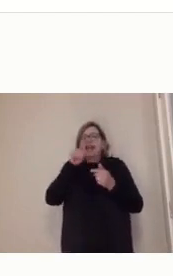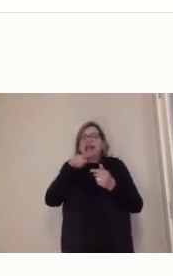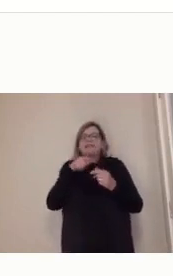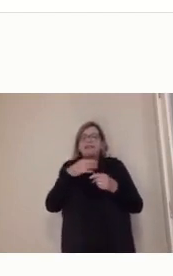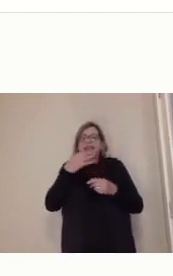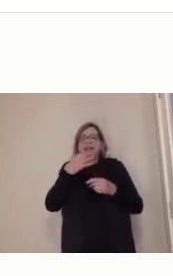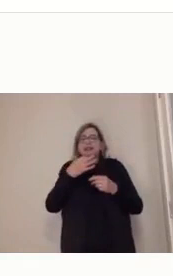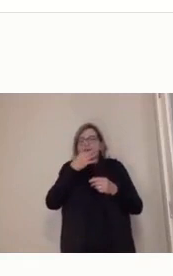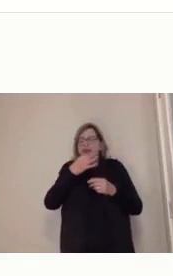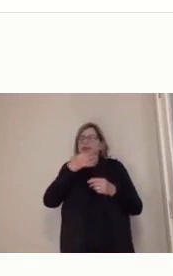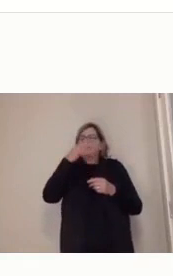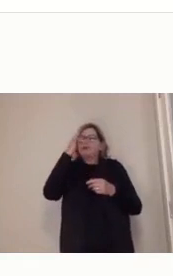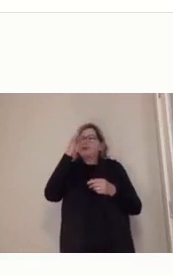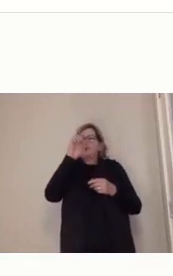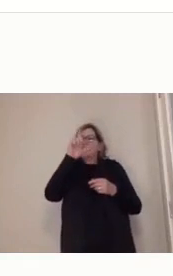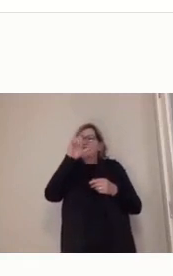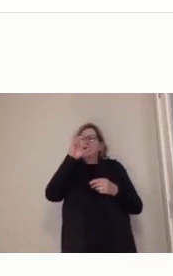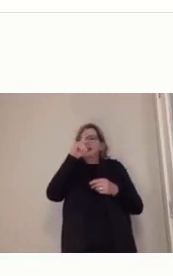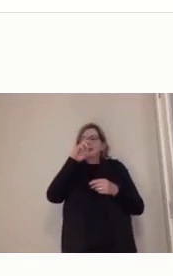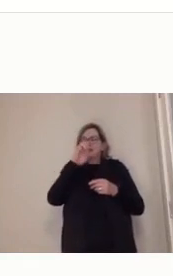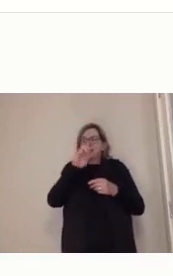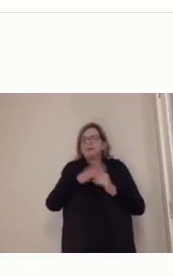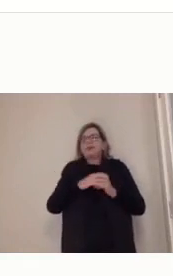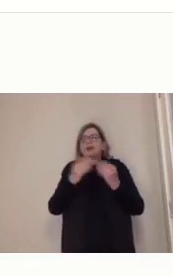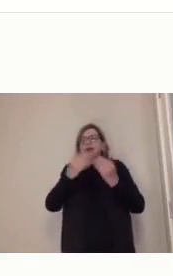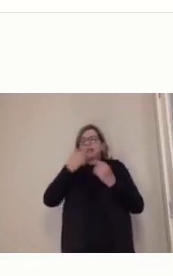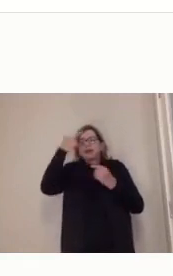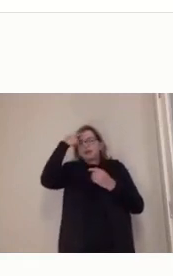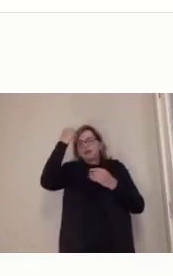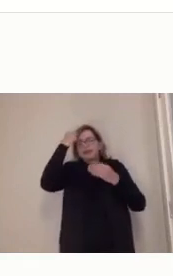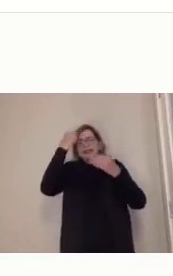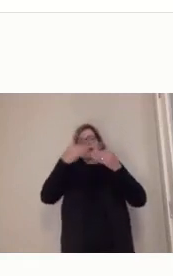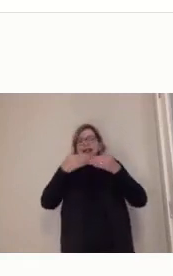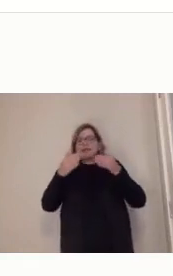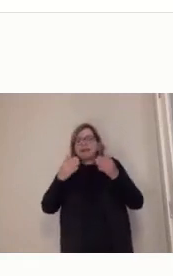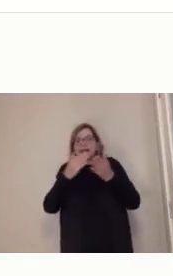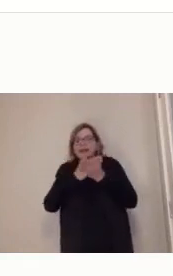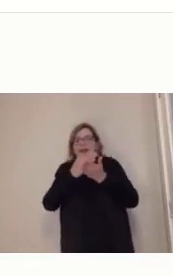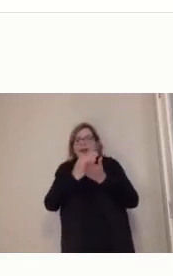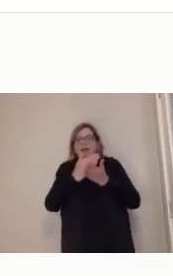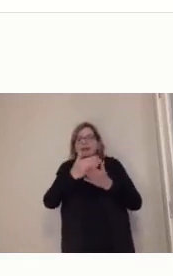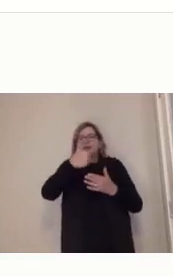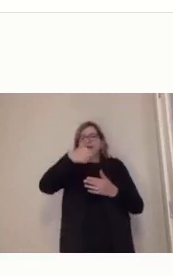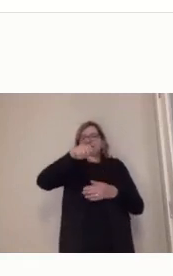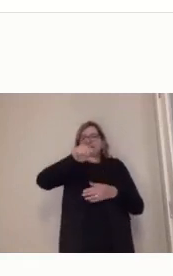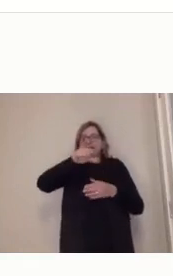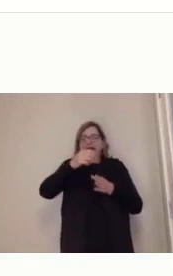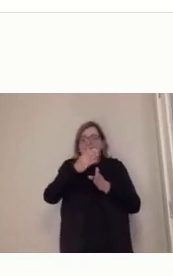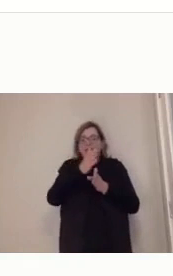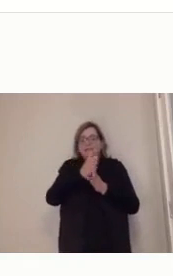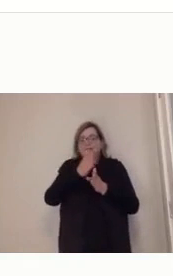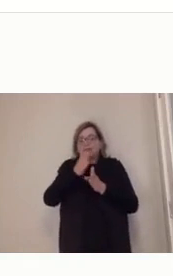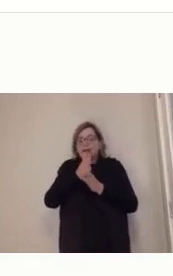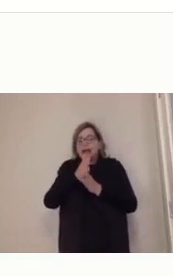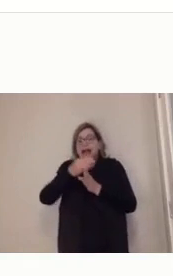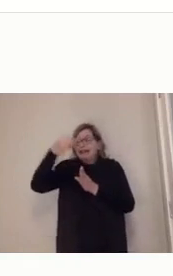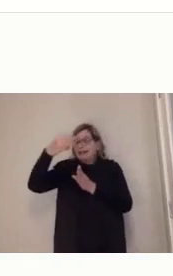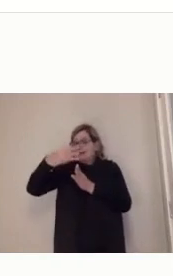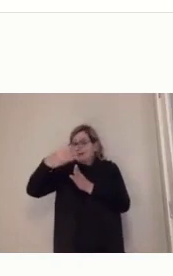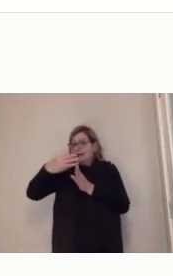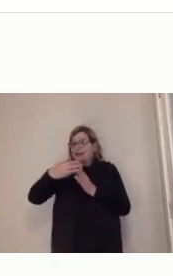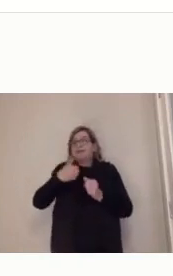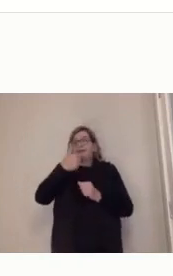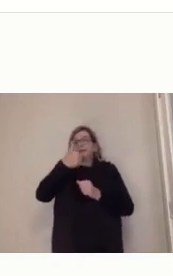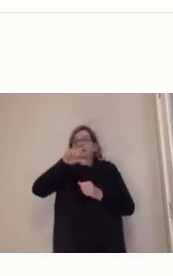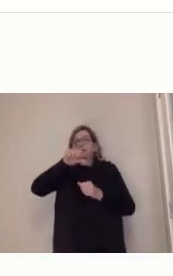o projeto Mídia de Instrução Articulada, que foi a primeira ideia do sistema onde a função do professor começa a ser